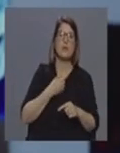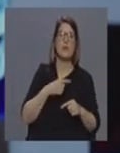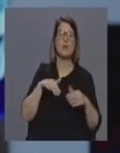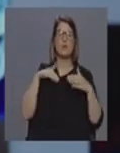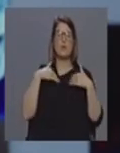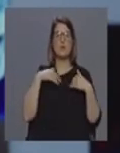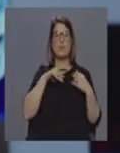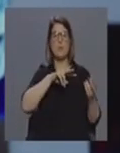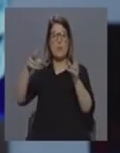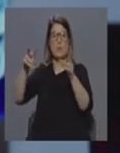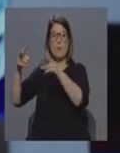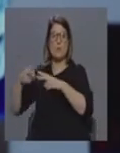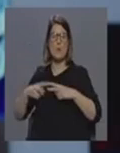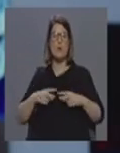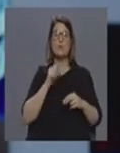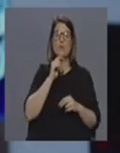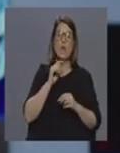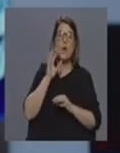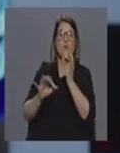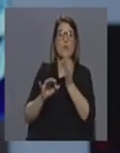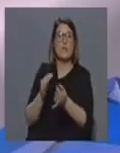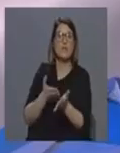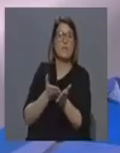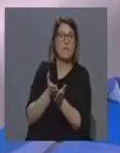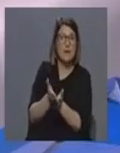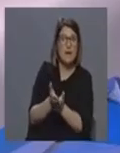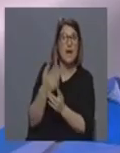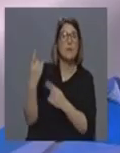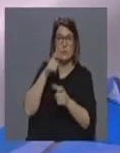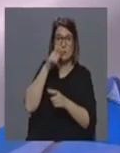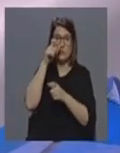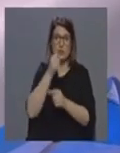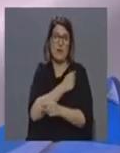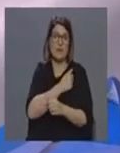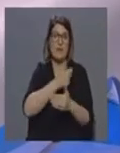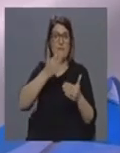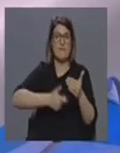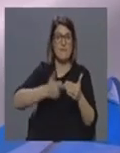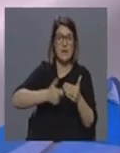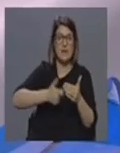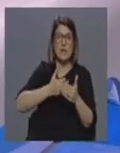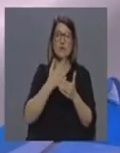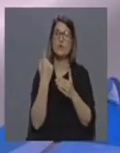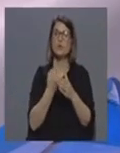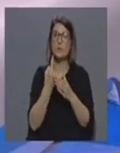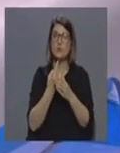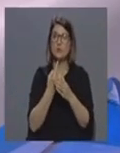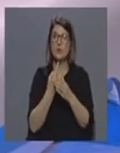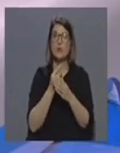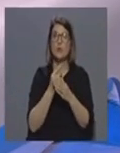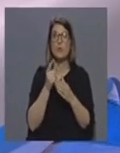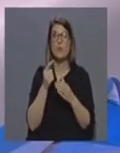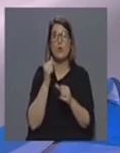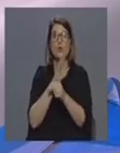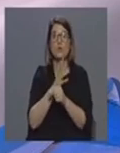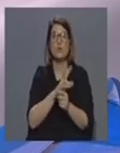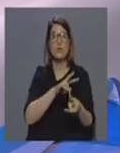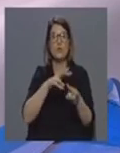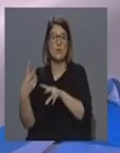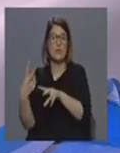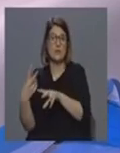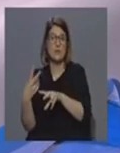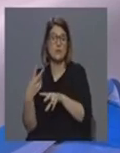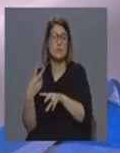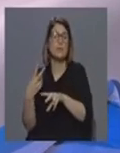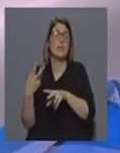outra e eventualmente terão que ir para os cuidados intensivos algumas terão que ficar em casa momentaneamente em isolamento e outras depois vão ter que ser transferidas vão ter que ser evacuadas